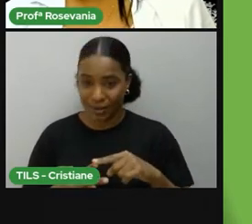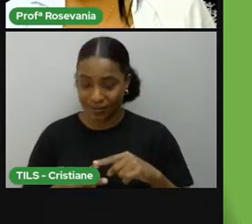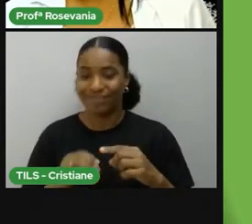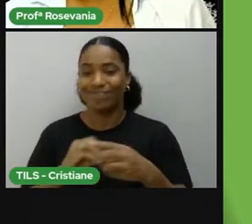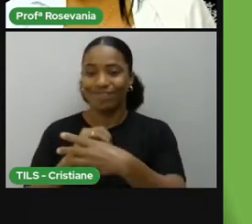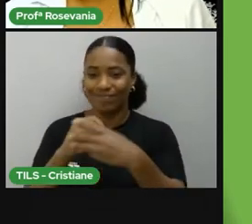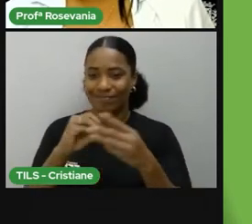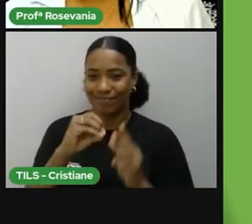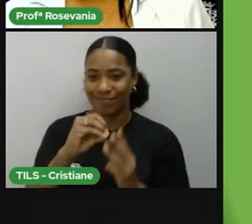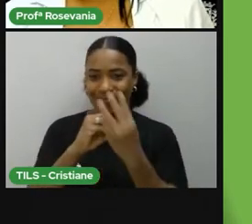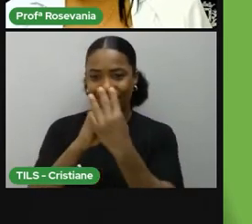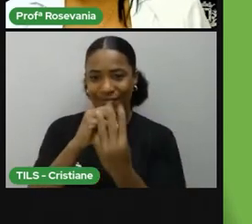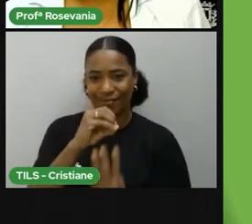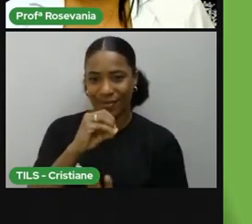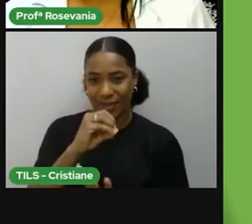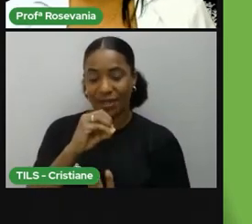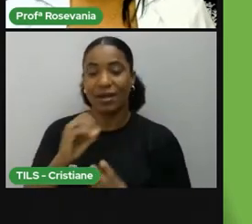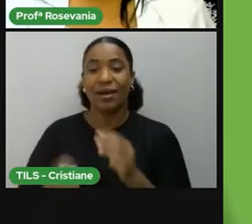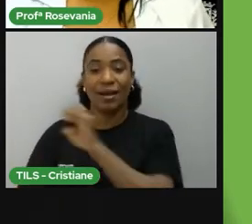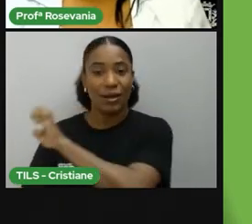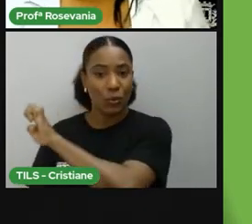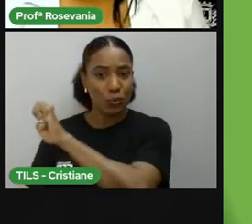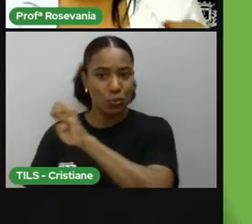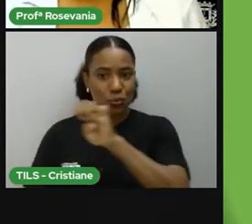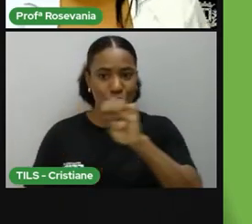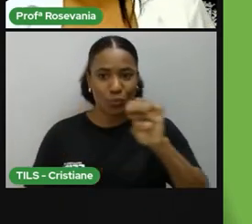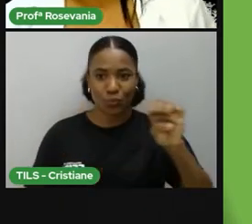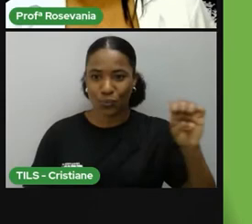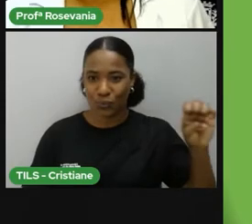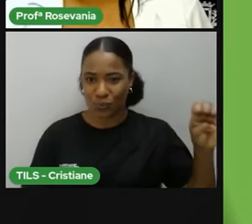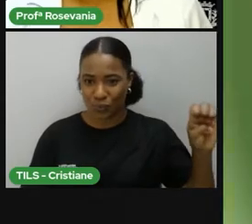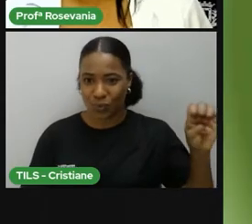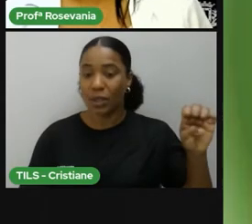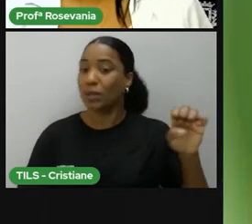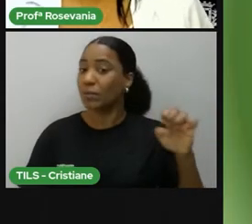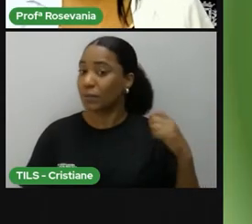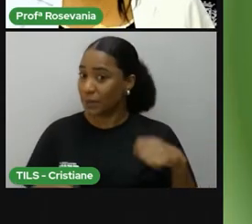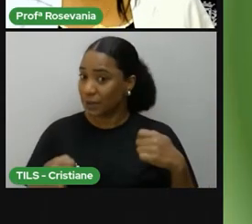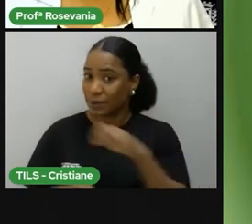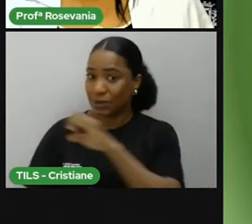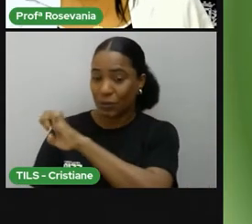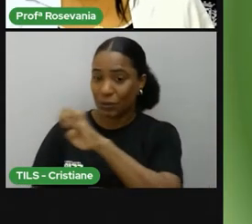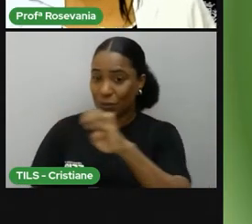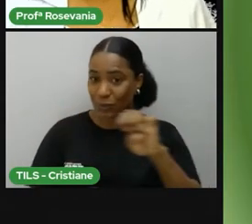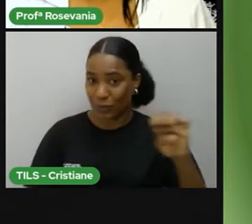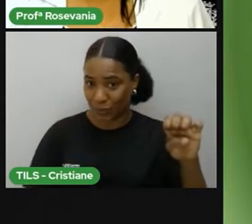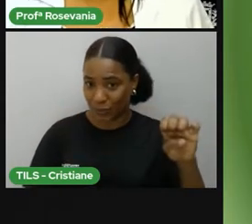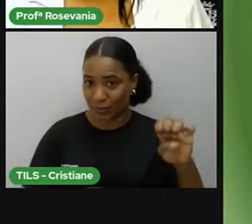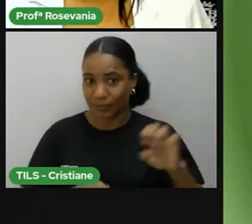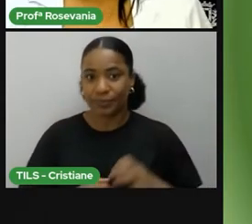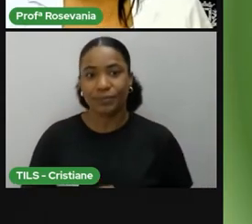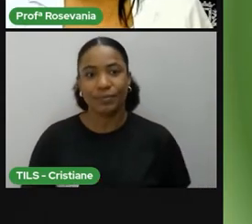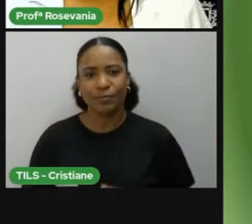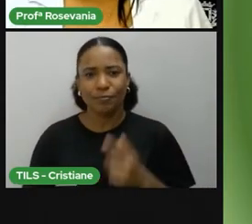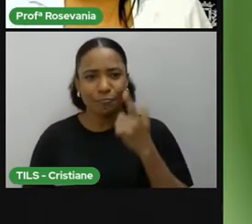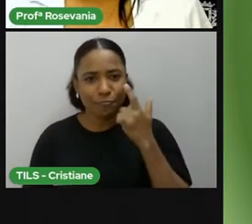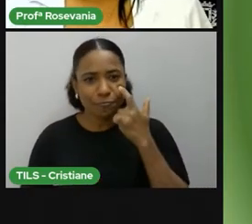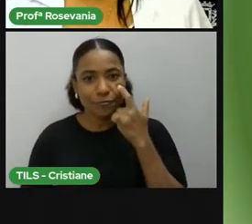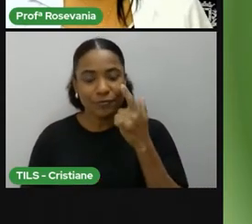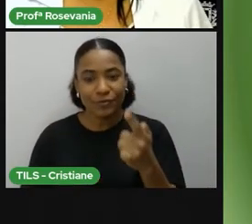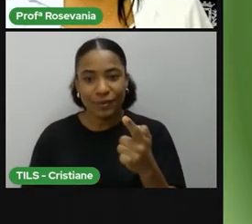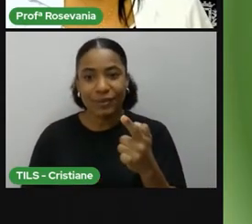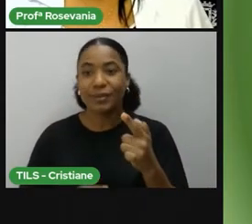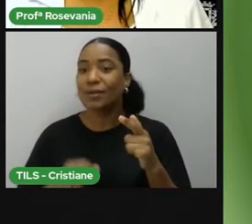linha que corta a Terra no meio, a linha adequada. Elas trabalham em conjunto. E aqui, para a gente ver, sentar o